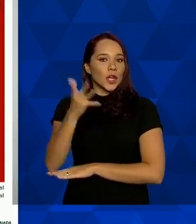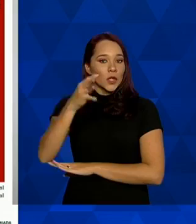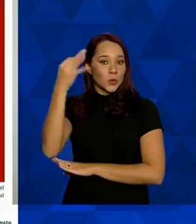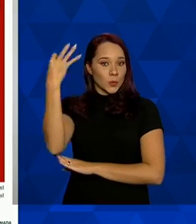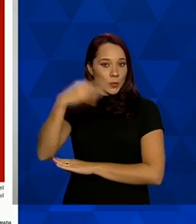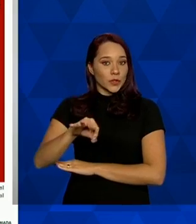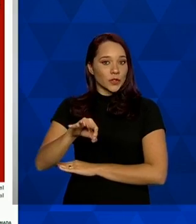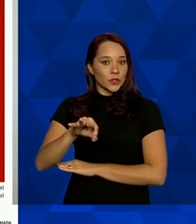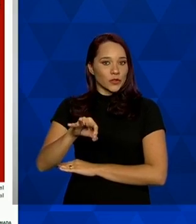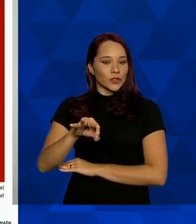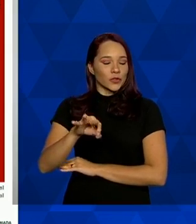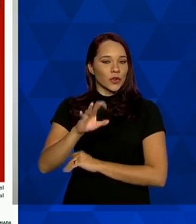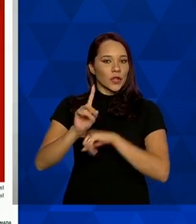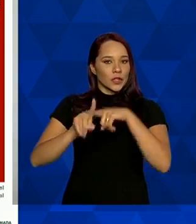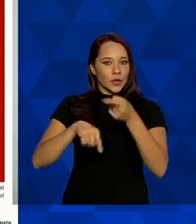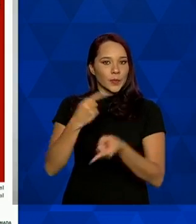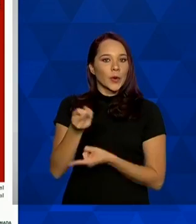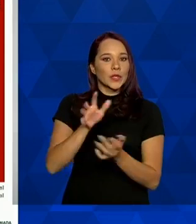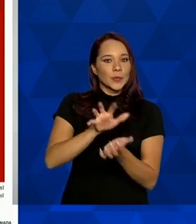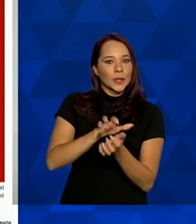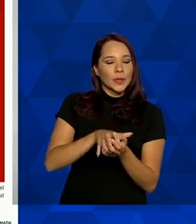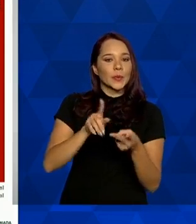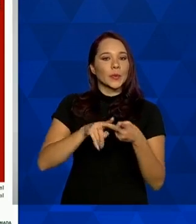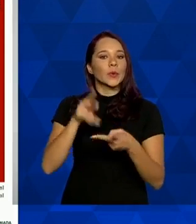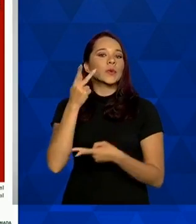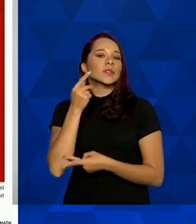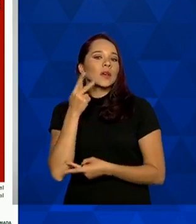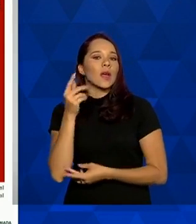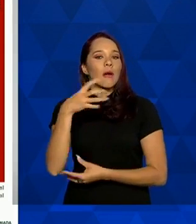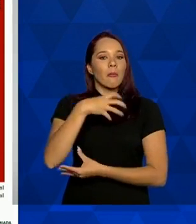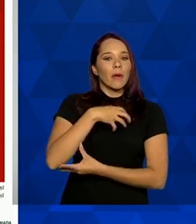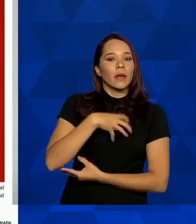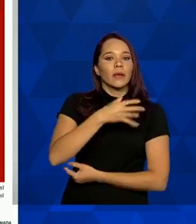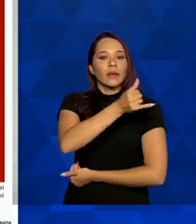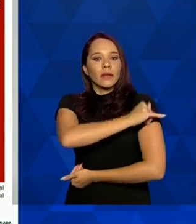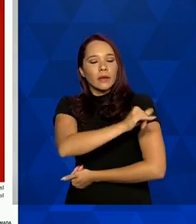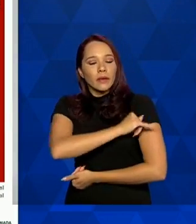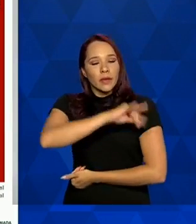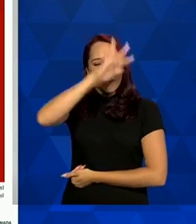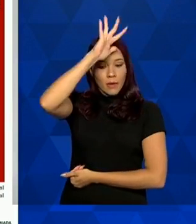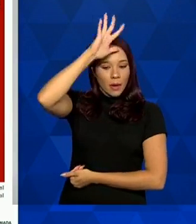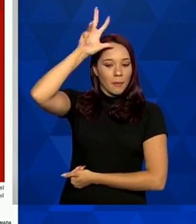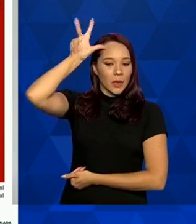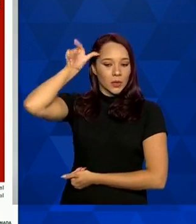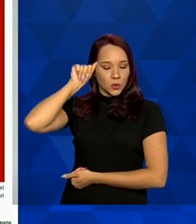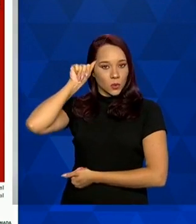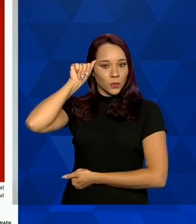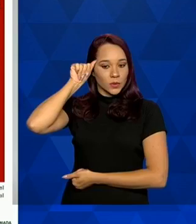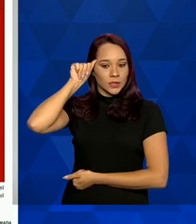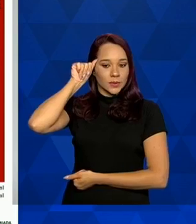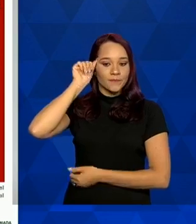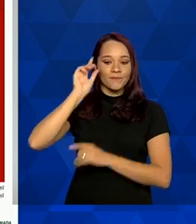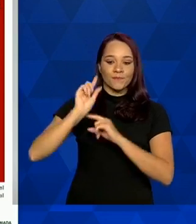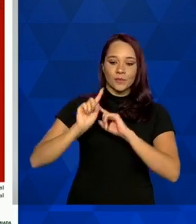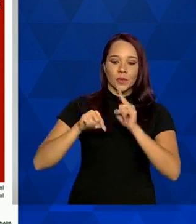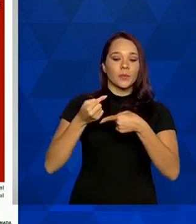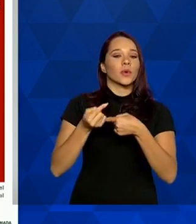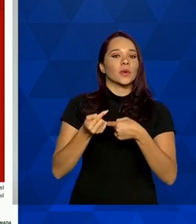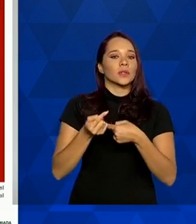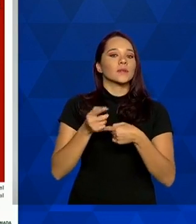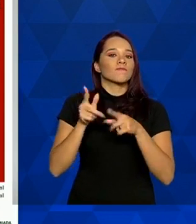seguidos pelo estado de Pernambuco Ceará Bahia Rio de Janeiro Amazonas e depois